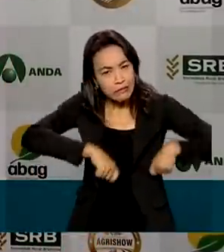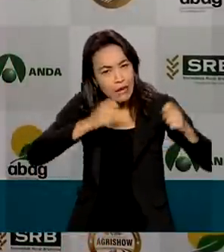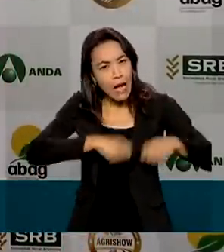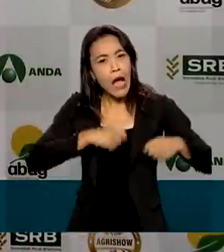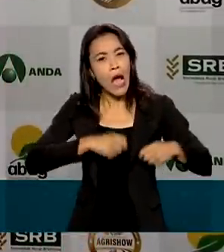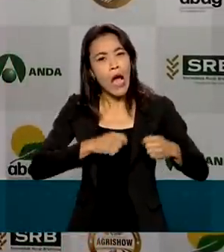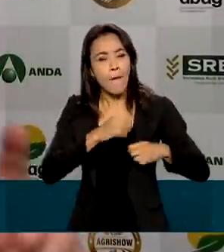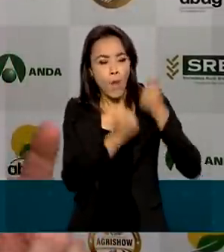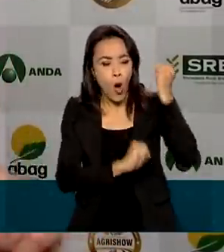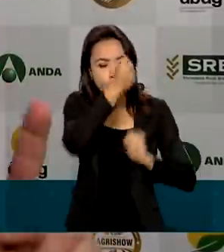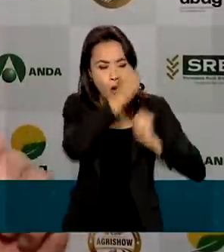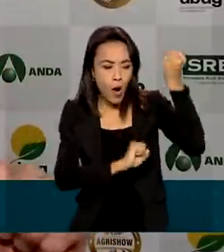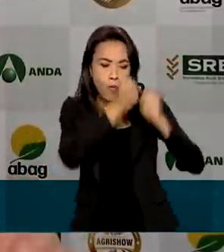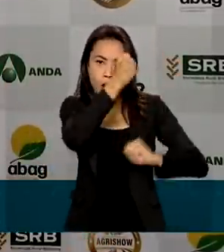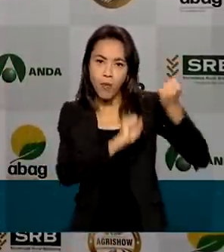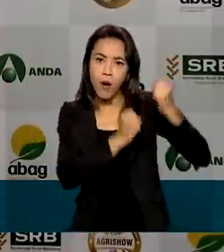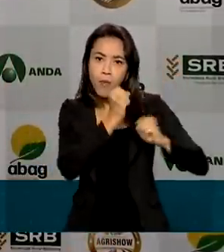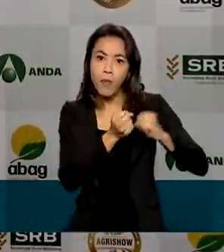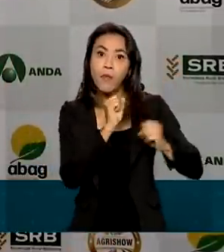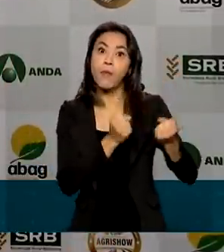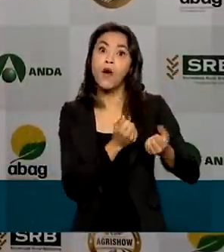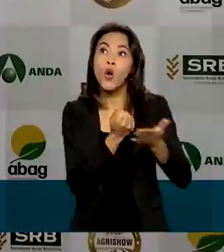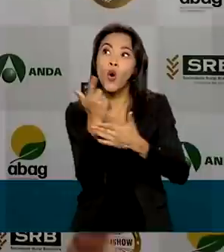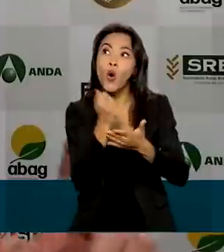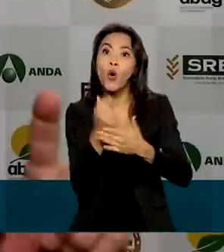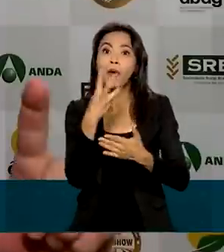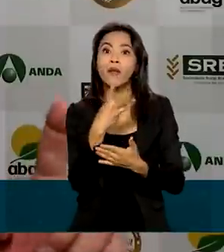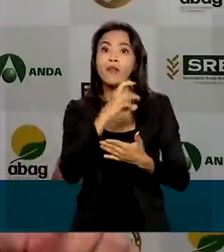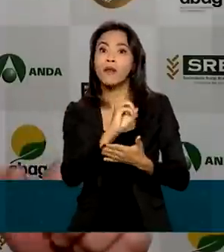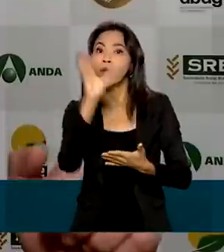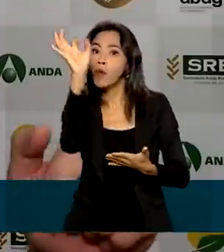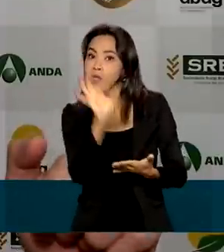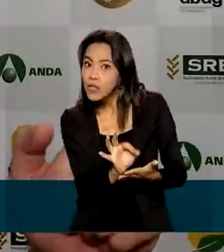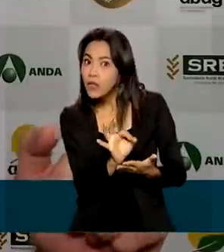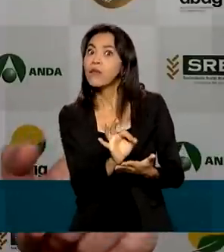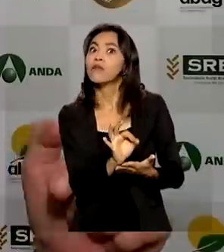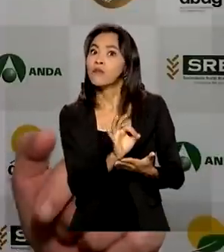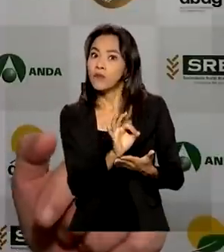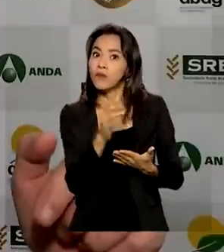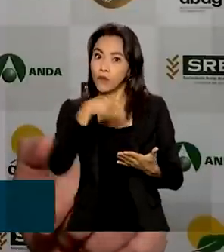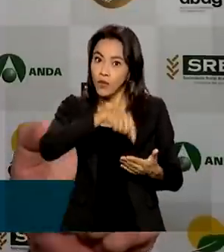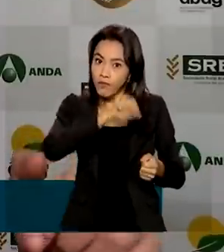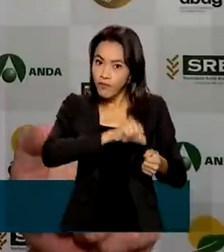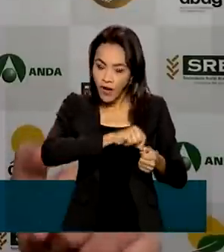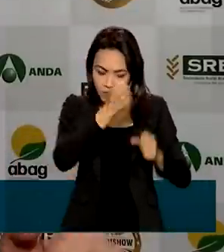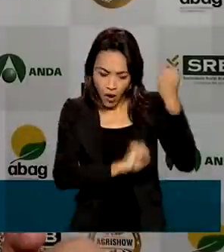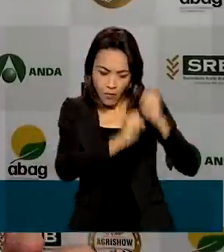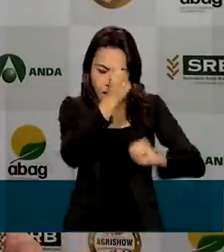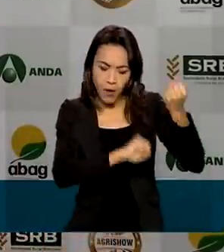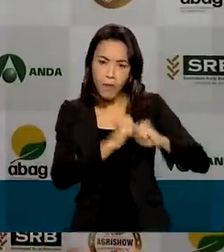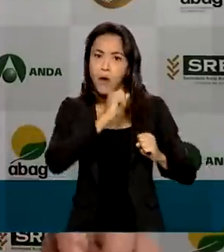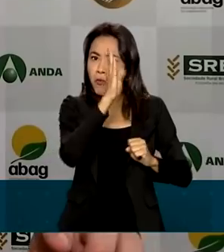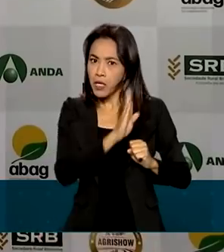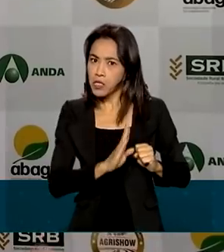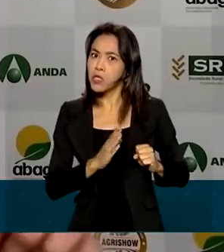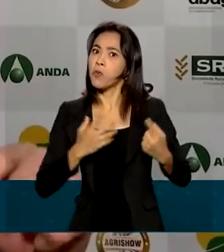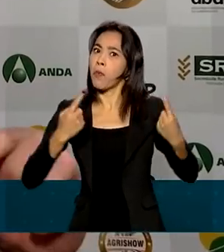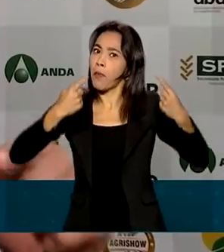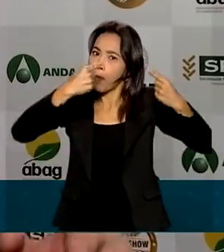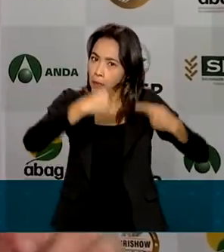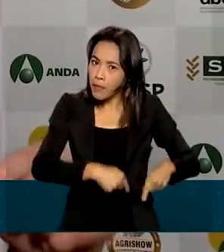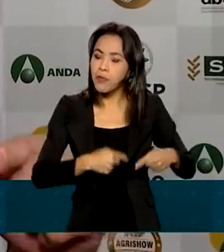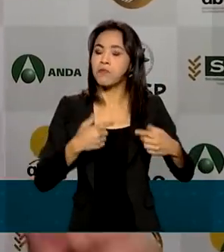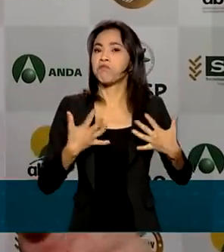agrícolas, exporta 30% do que produz, ele é muito competitivo nessa linha de máquinas agrícolas e,